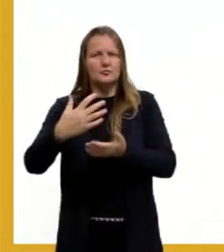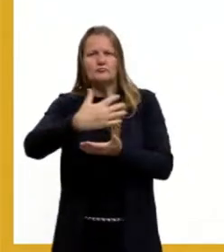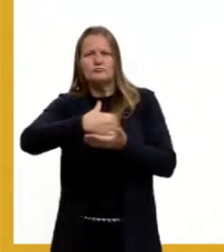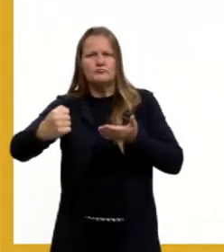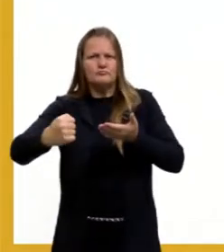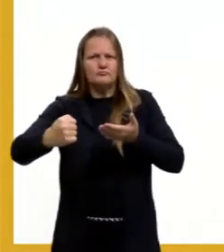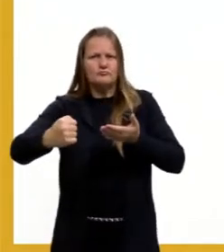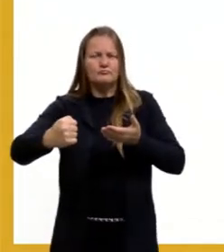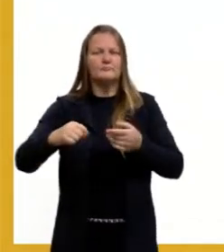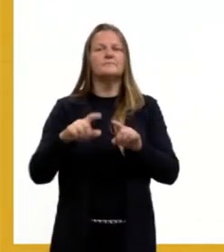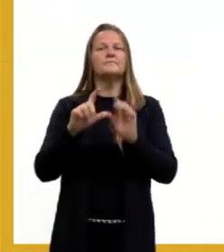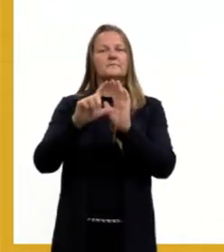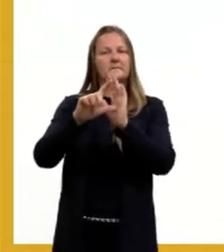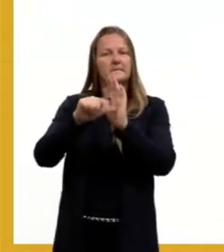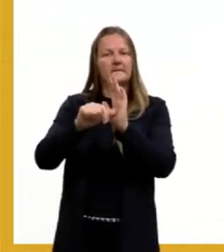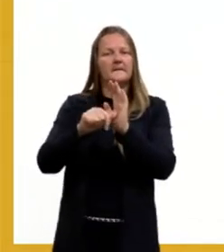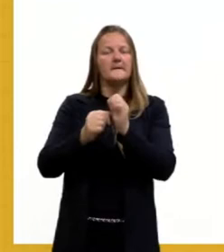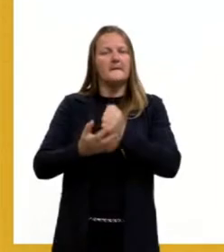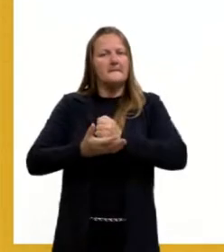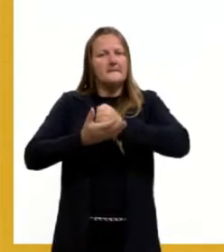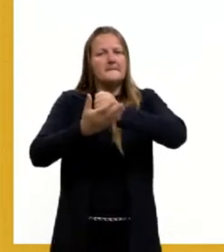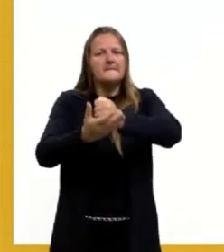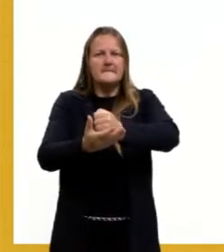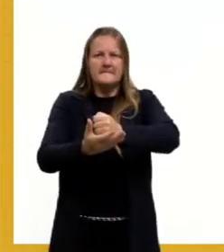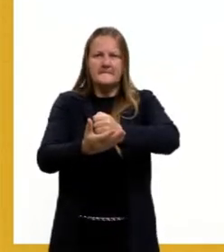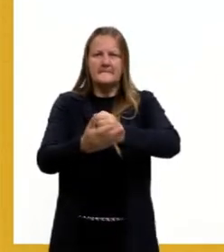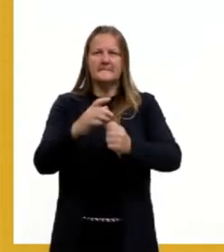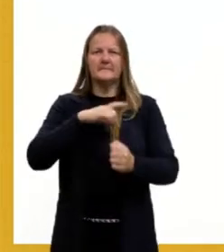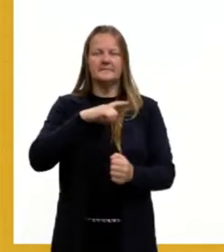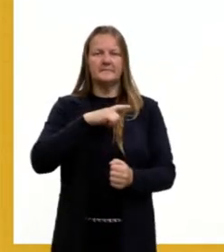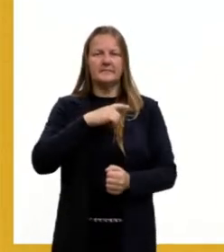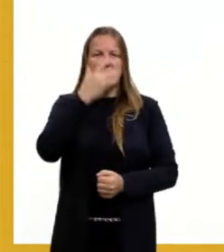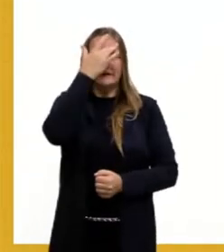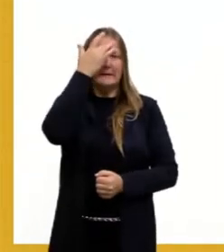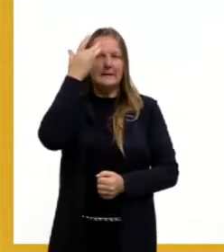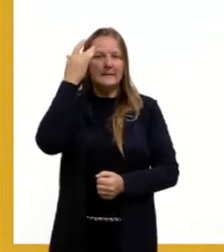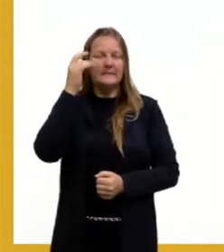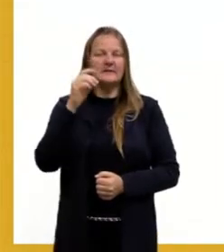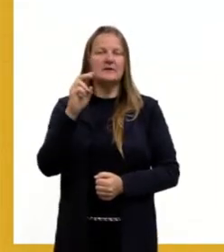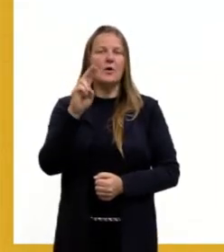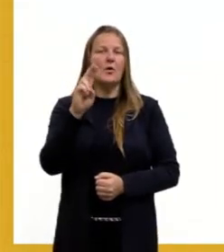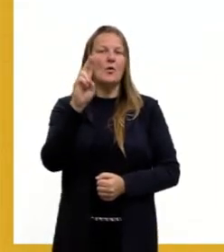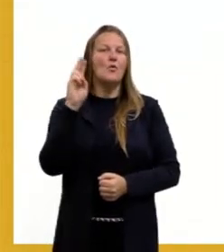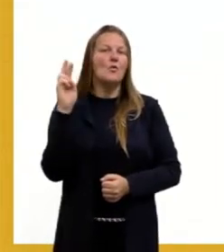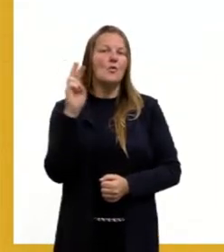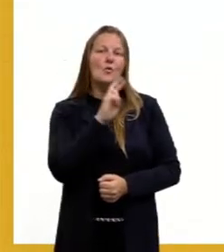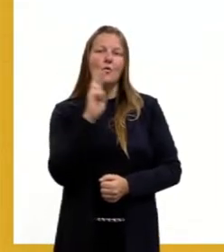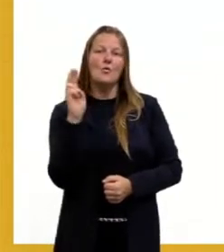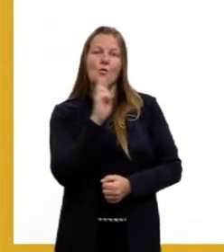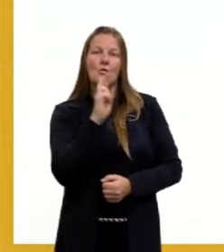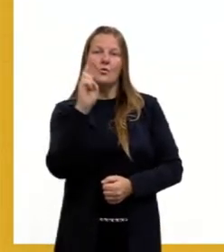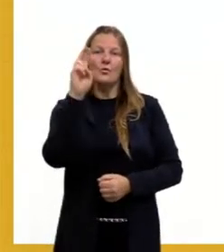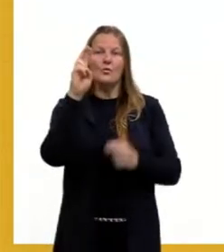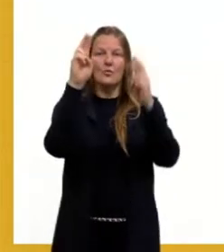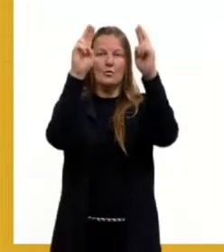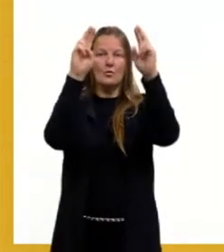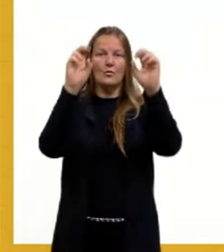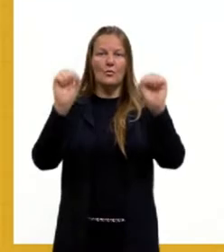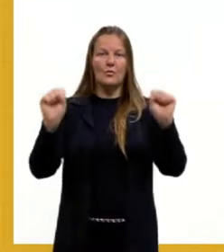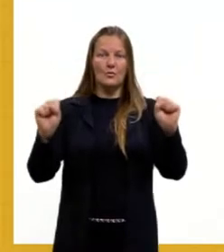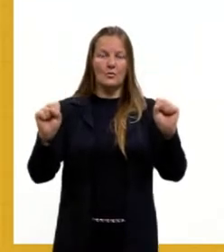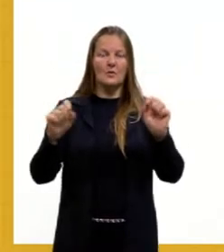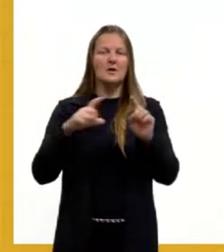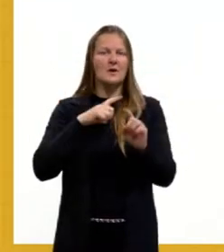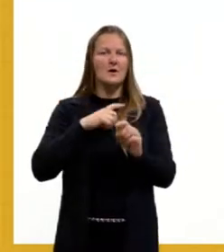e ele é ajudado muito pelo pessoal da União Soviética, pelos comunistas daquela